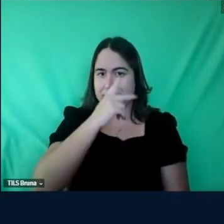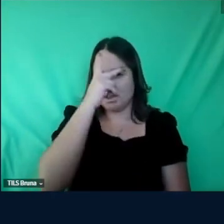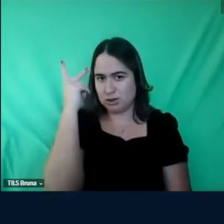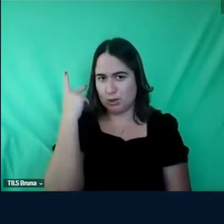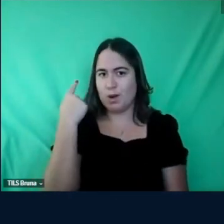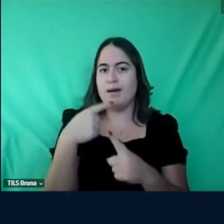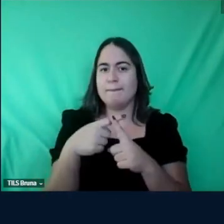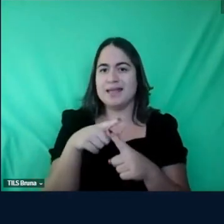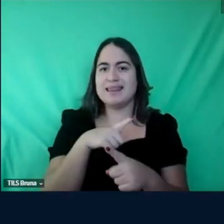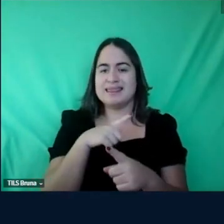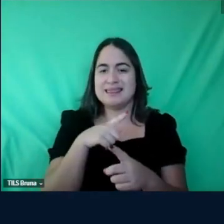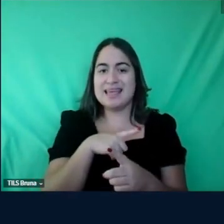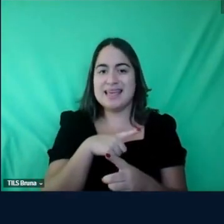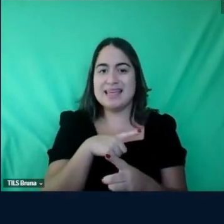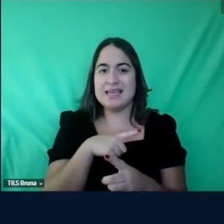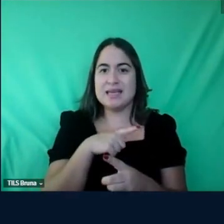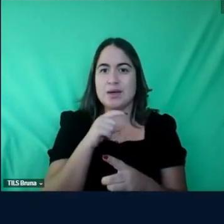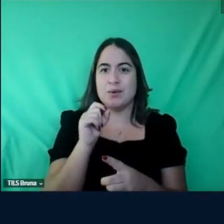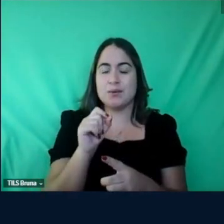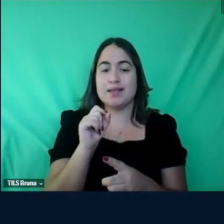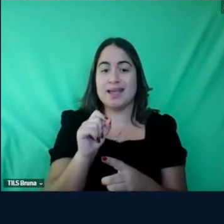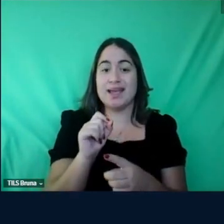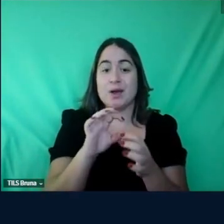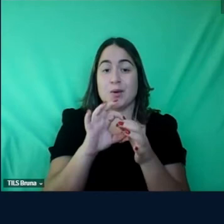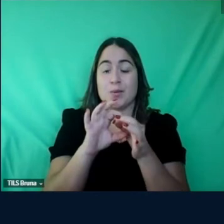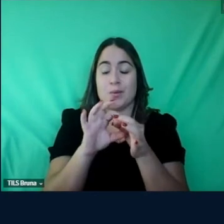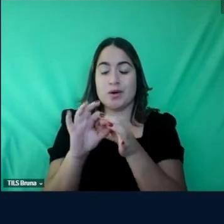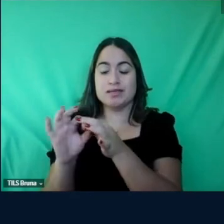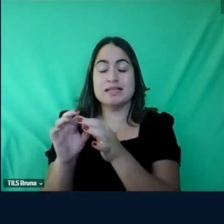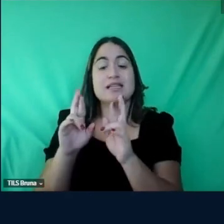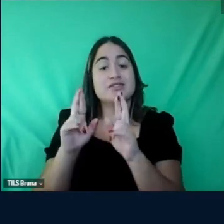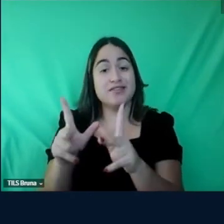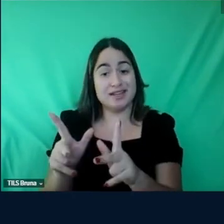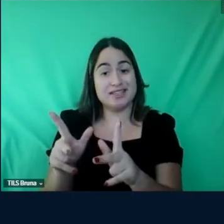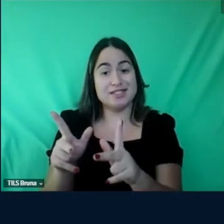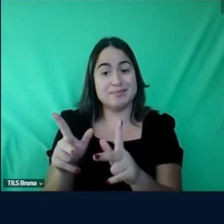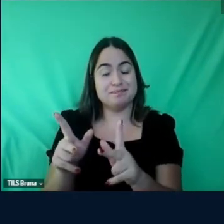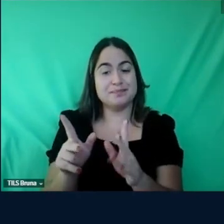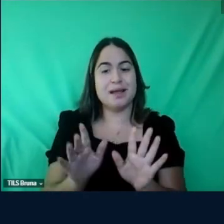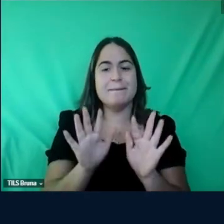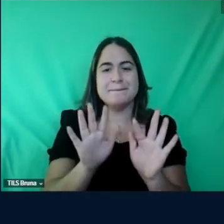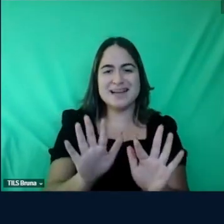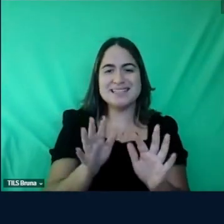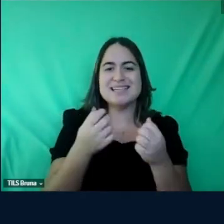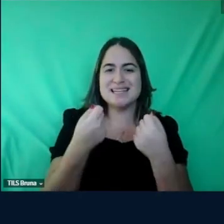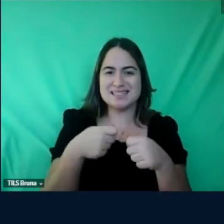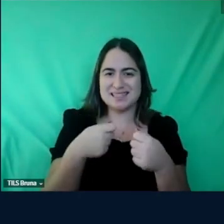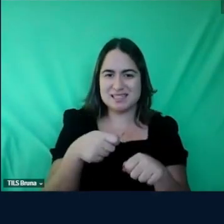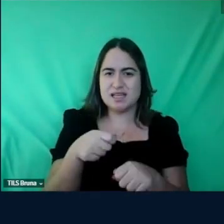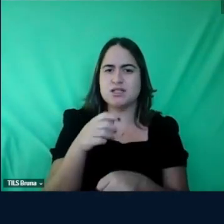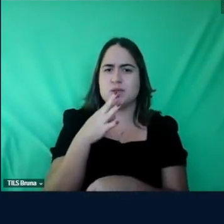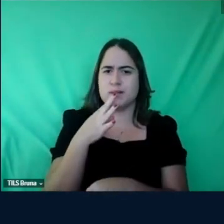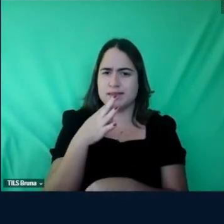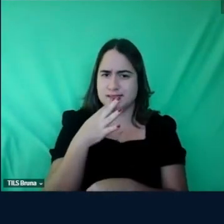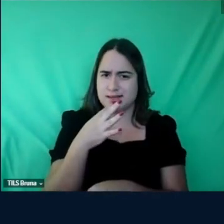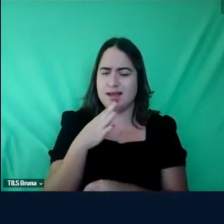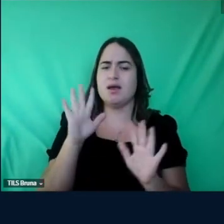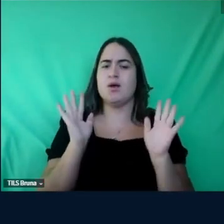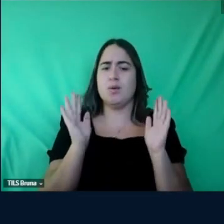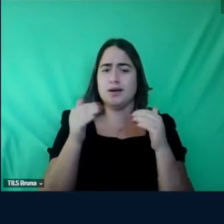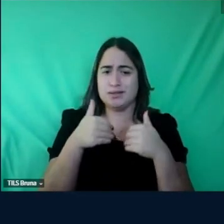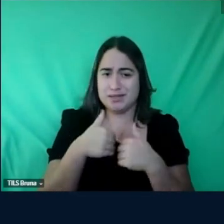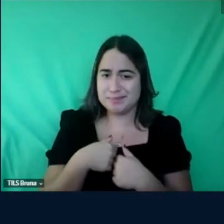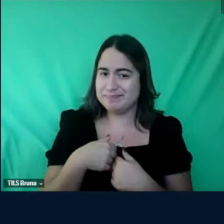talvez de um outro que você tenha tido mas a a necessidade de conhecer o transtorno é inicial é